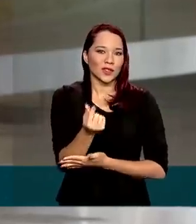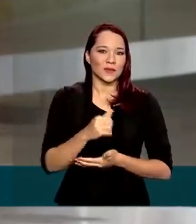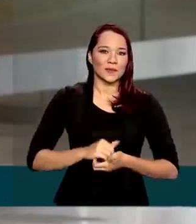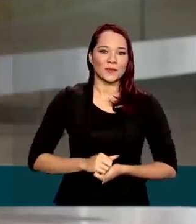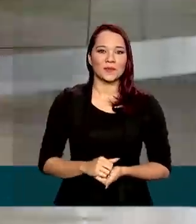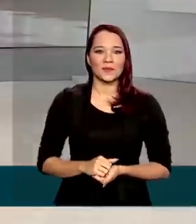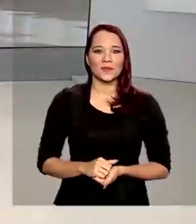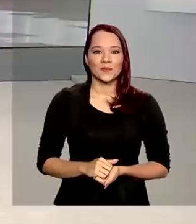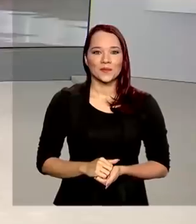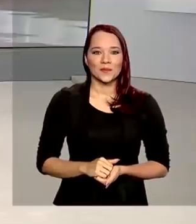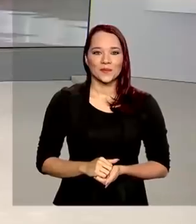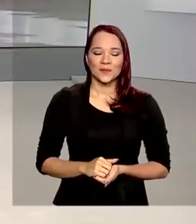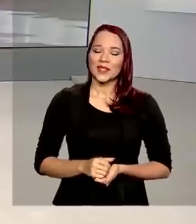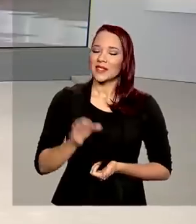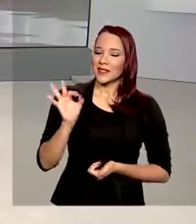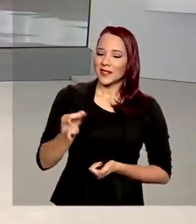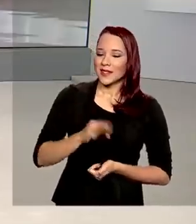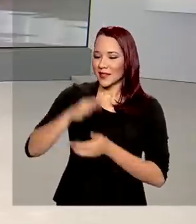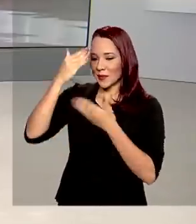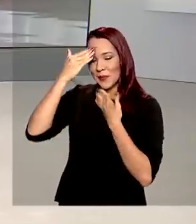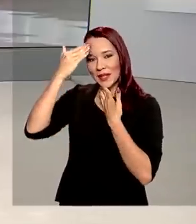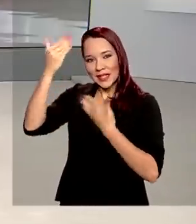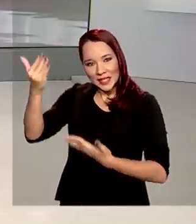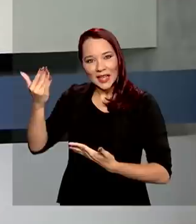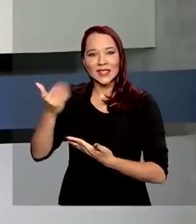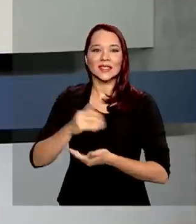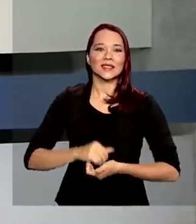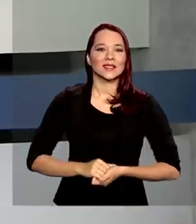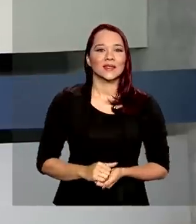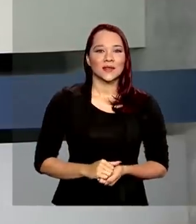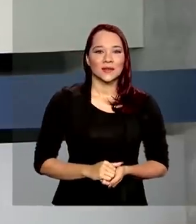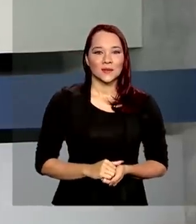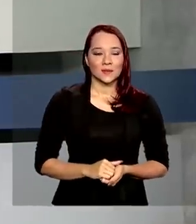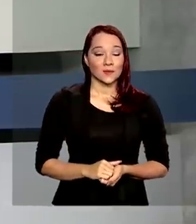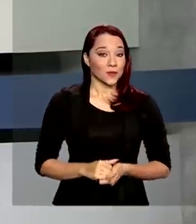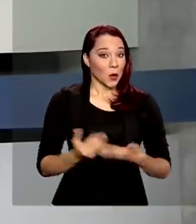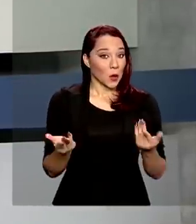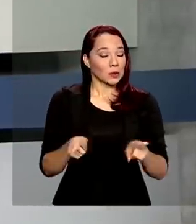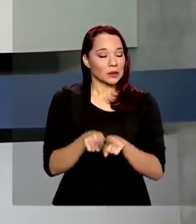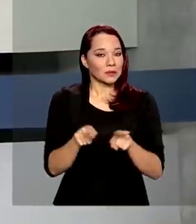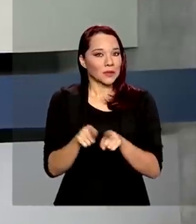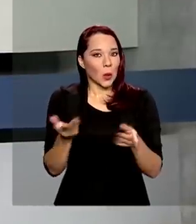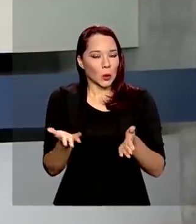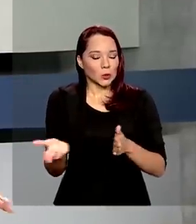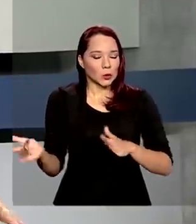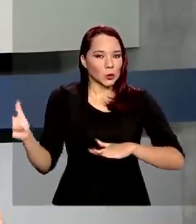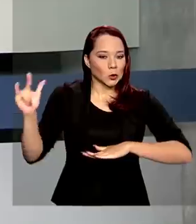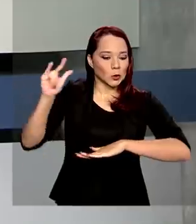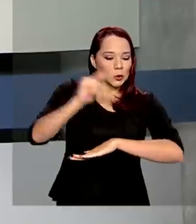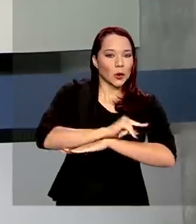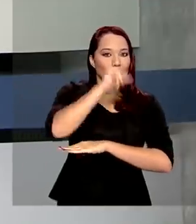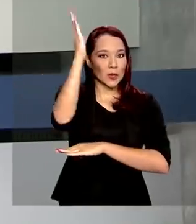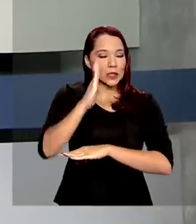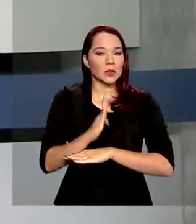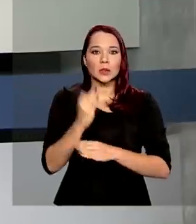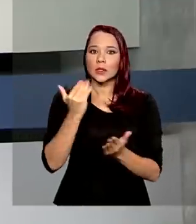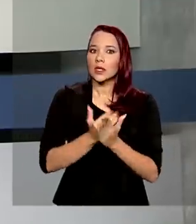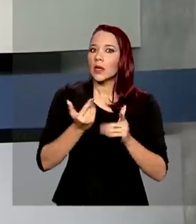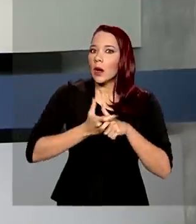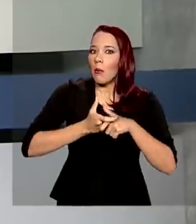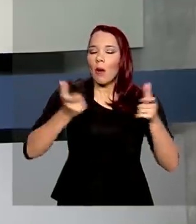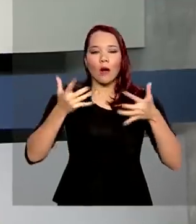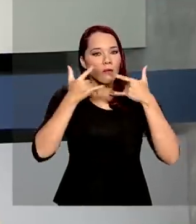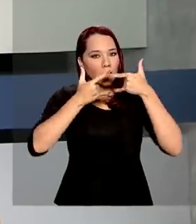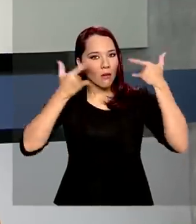agências. Tá certo, Dani. Obrigada pelas suas informações. E olha, chegou ao Brasil o maior carregamento de máscaras da